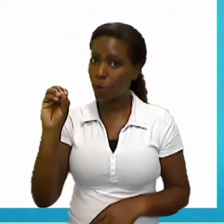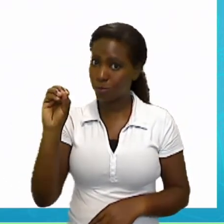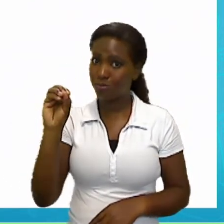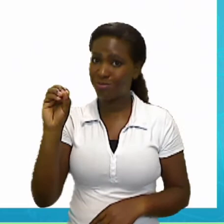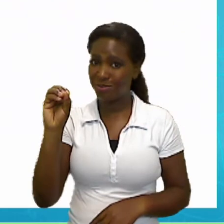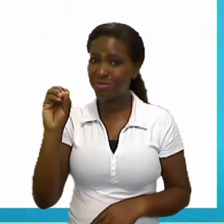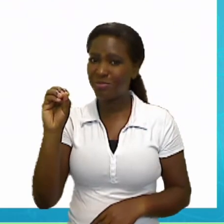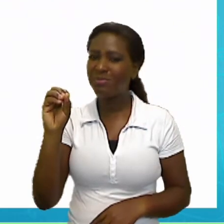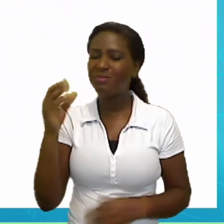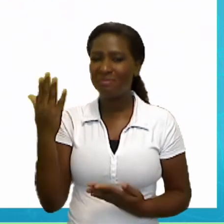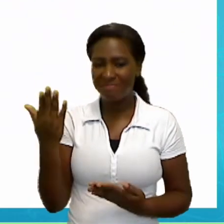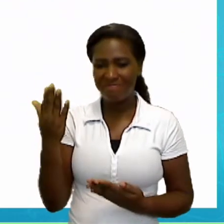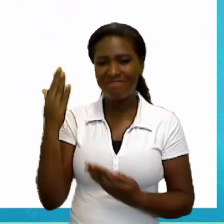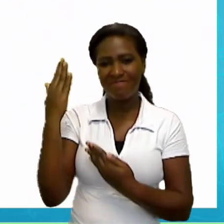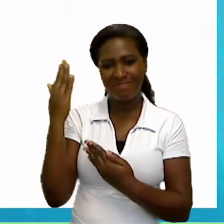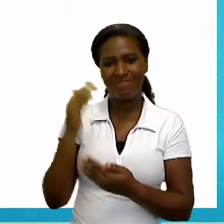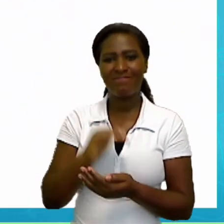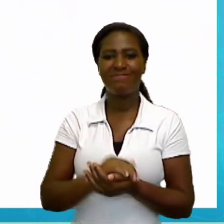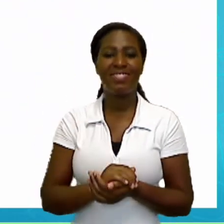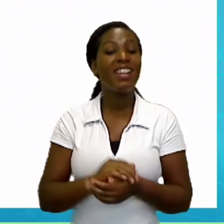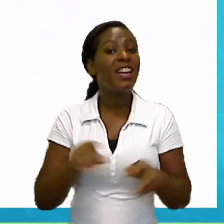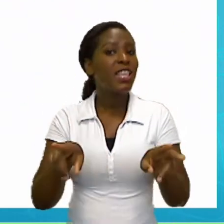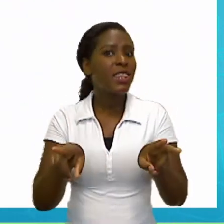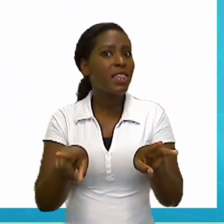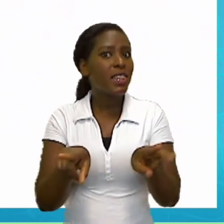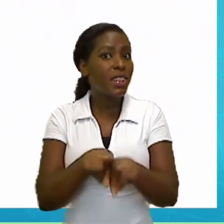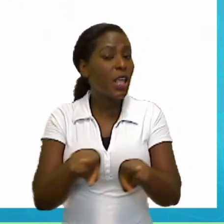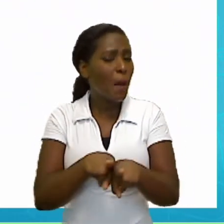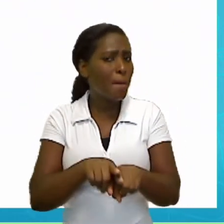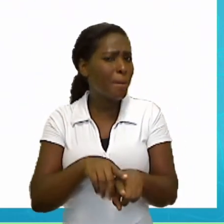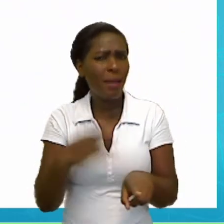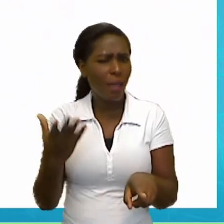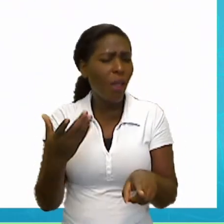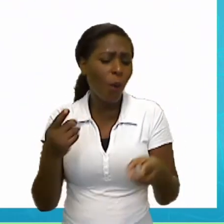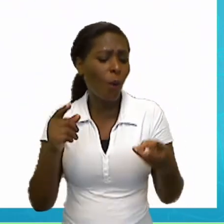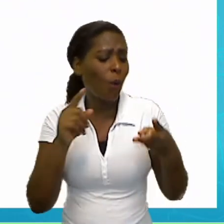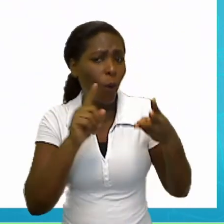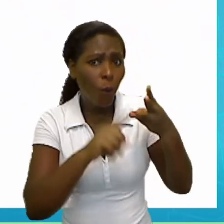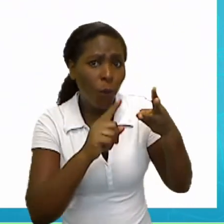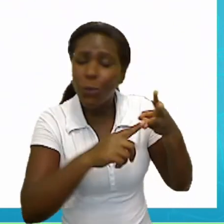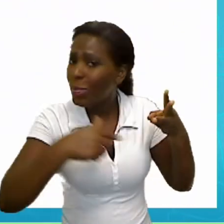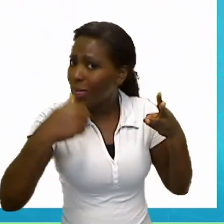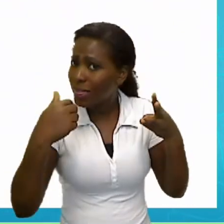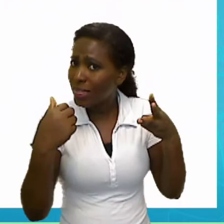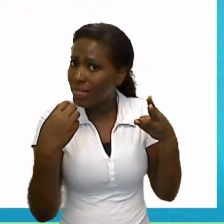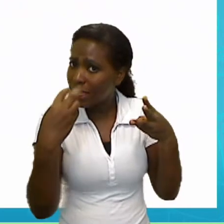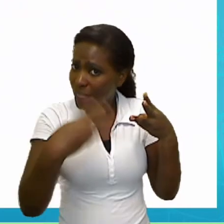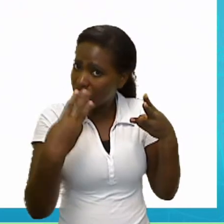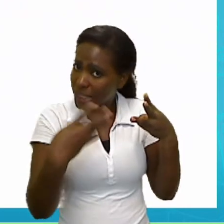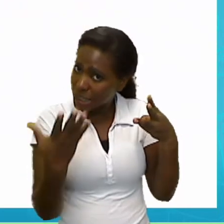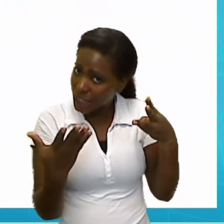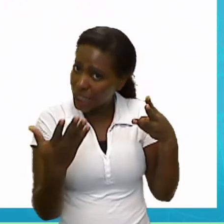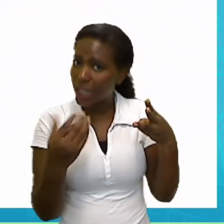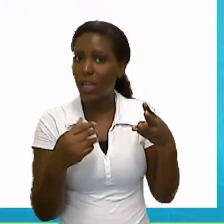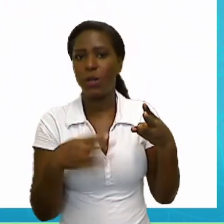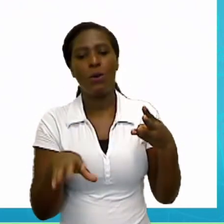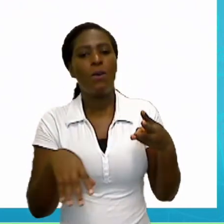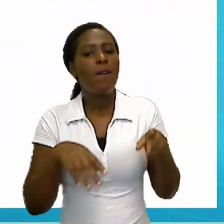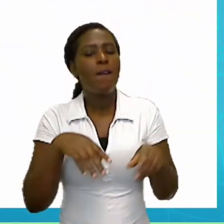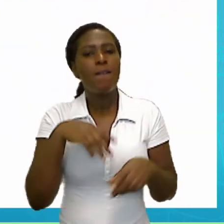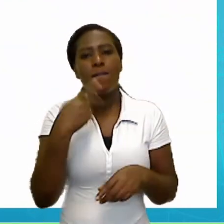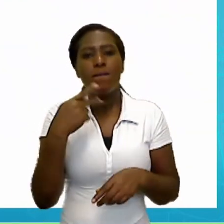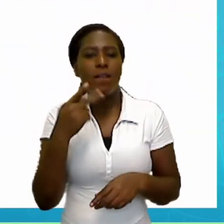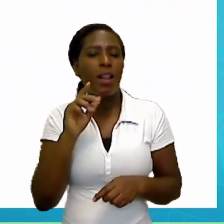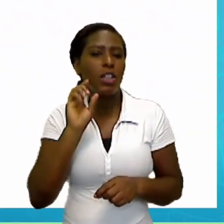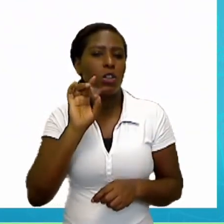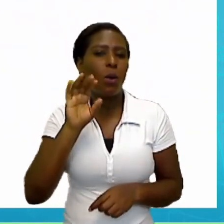E é comum também eu só falar o board. Ok? Então, tenho blackboard, whiteboard, board, para quadro. Ok?